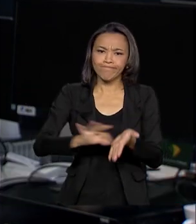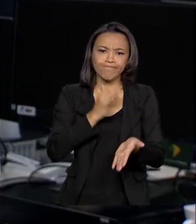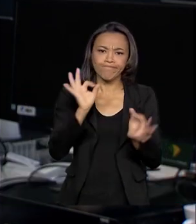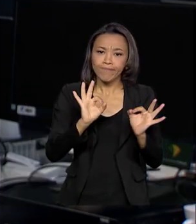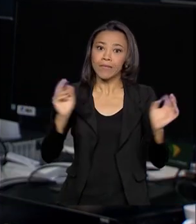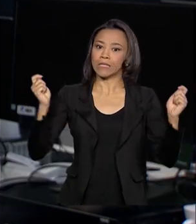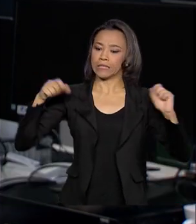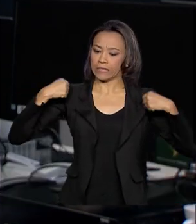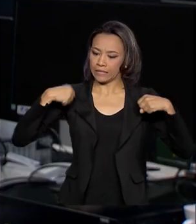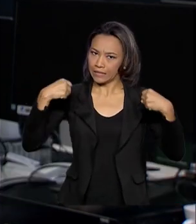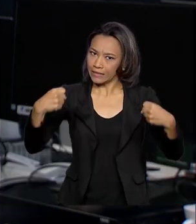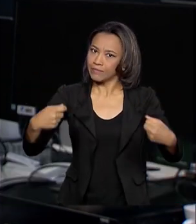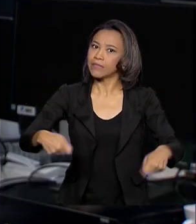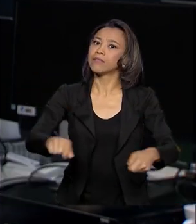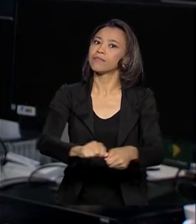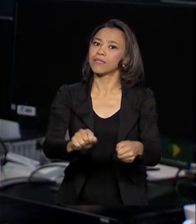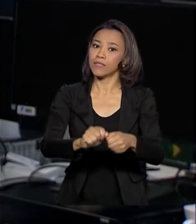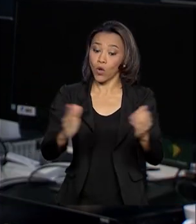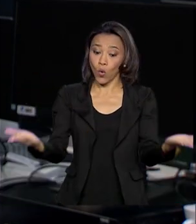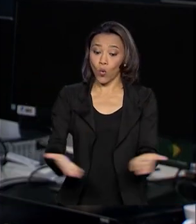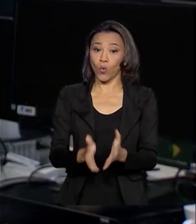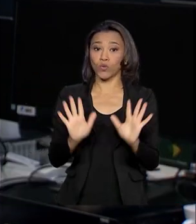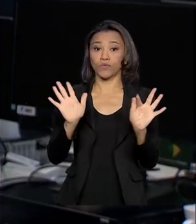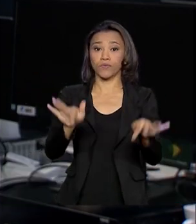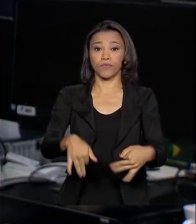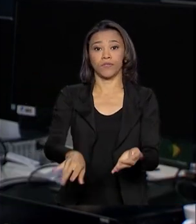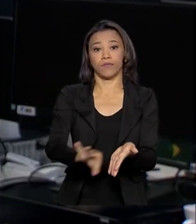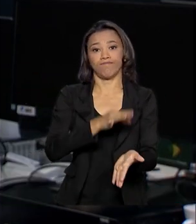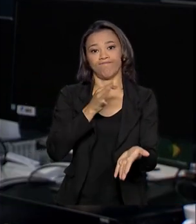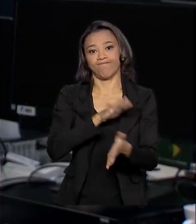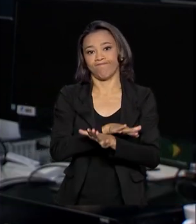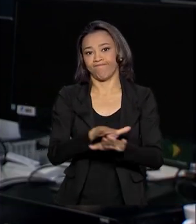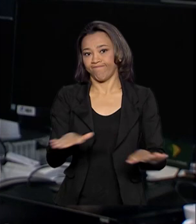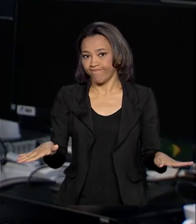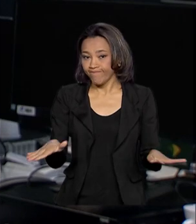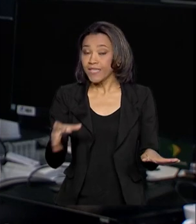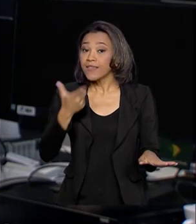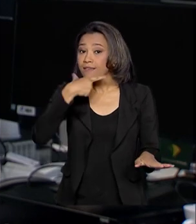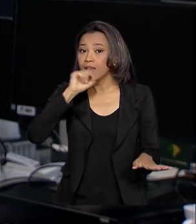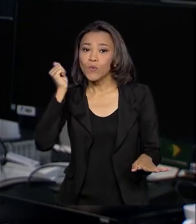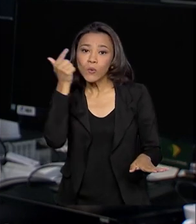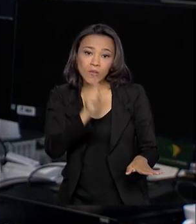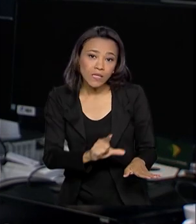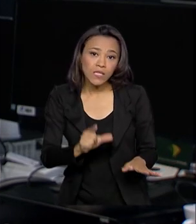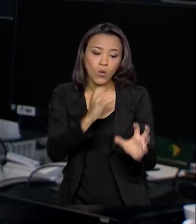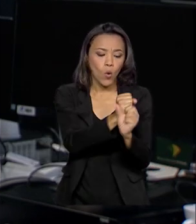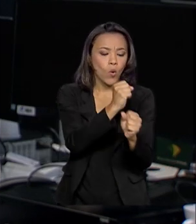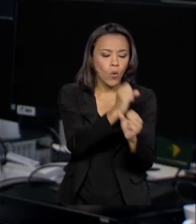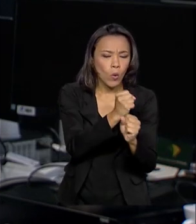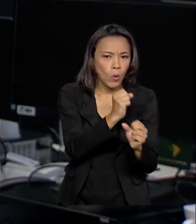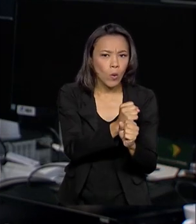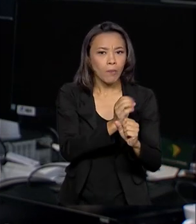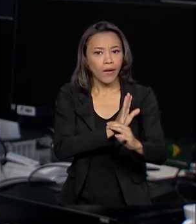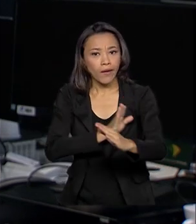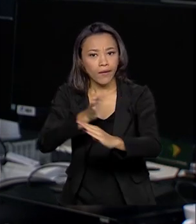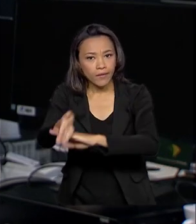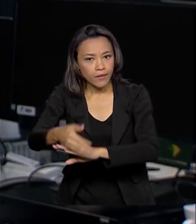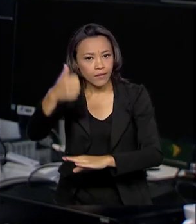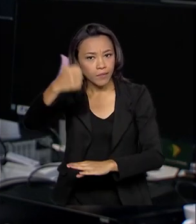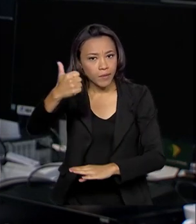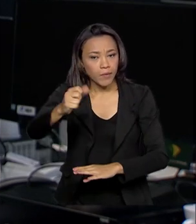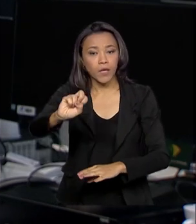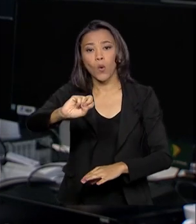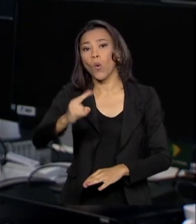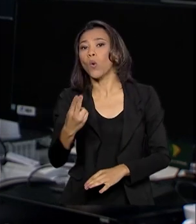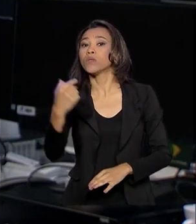tem que correr, porque o prazo acaba hoje. E para aqueles que não conseguiram pontuação suficiente para entrar na primeira ou na